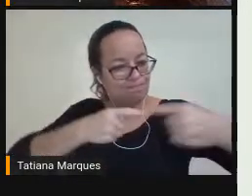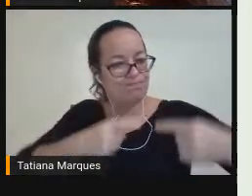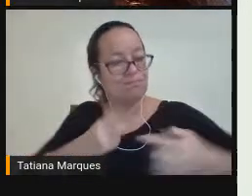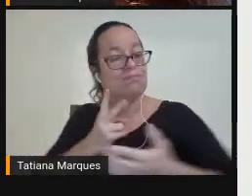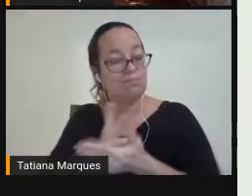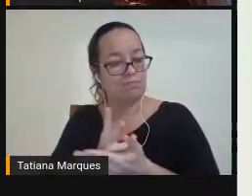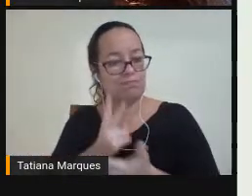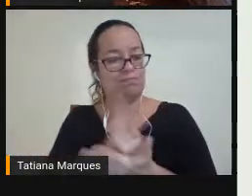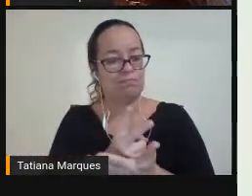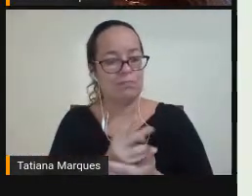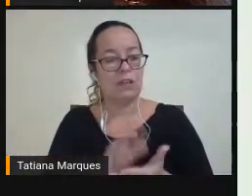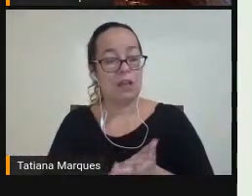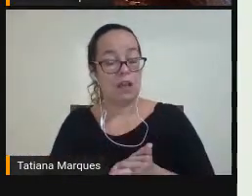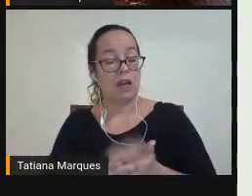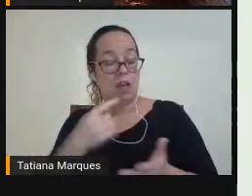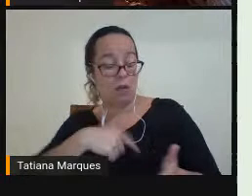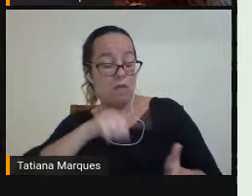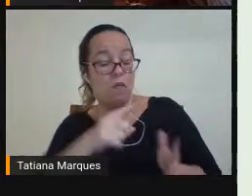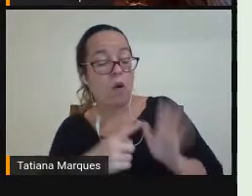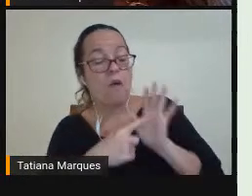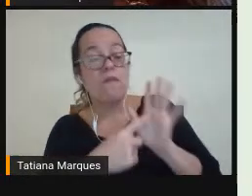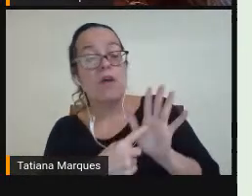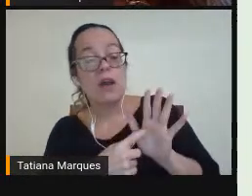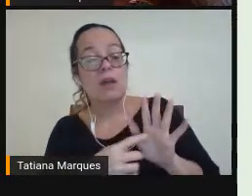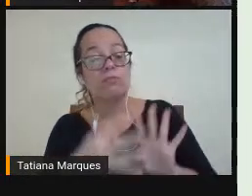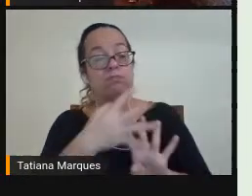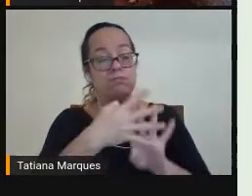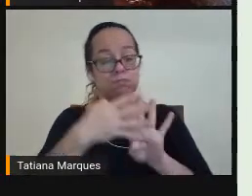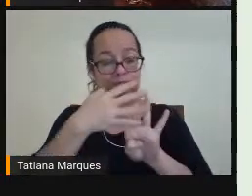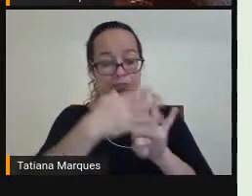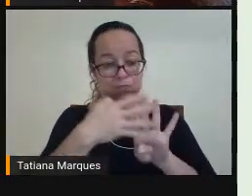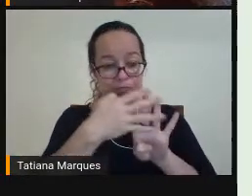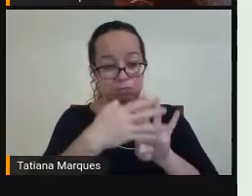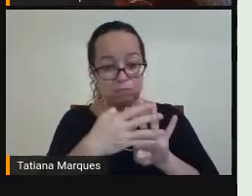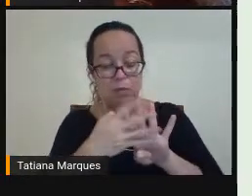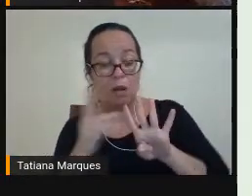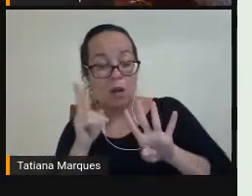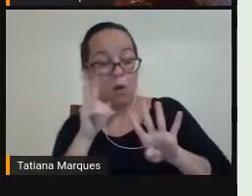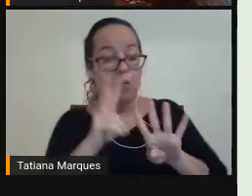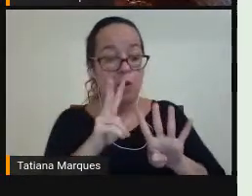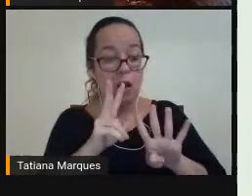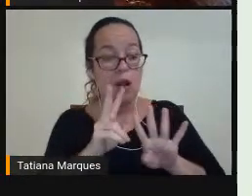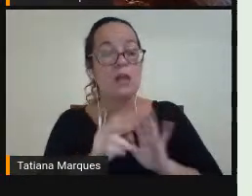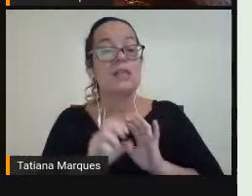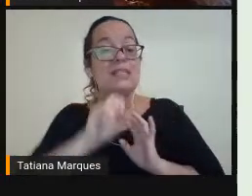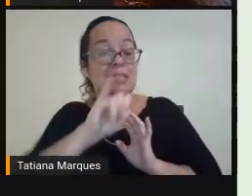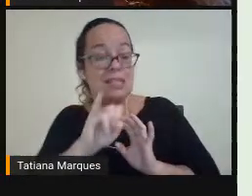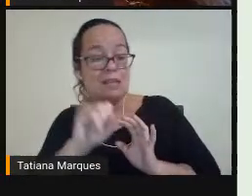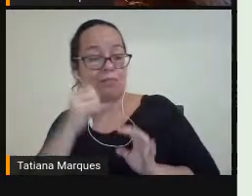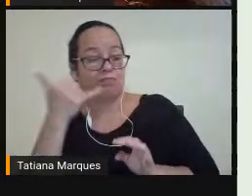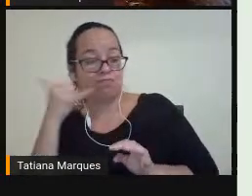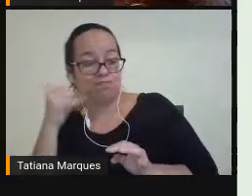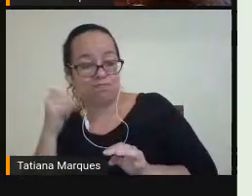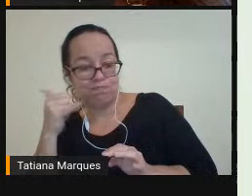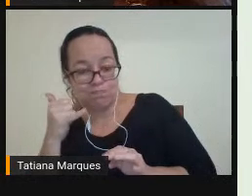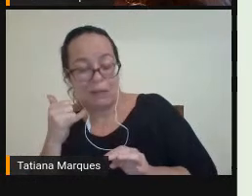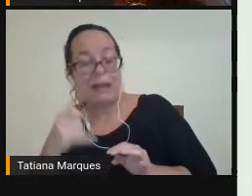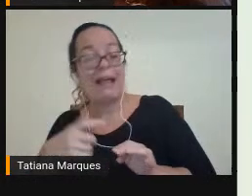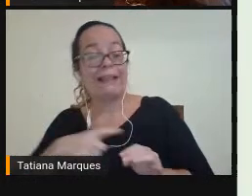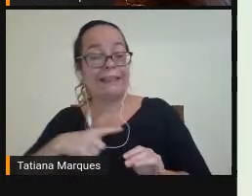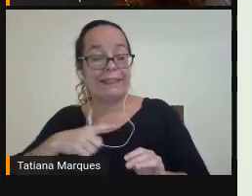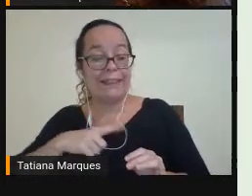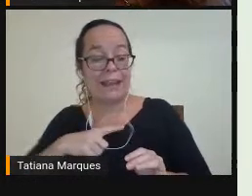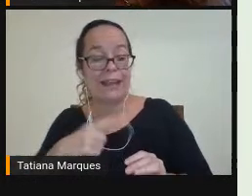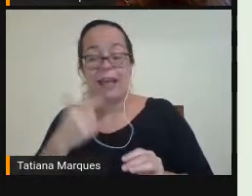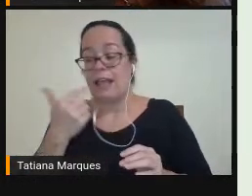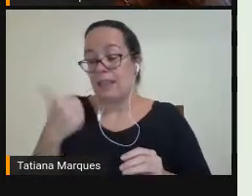vocês Um QR Code Quem O celular Não faz a leitura De